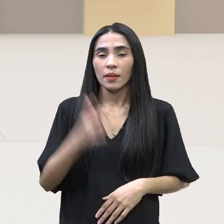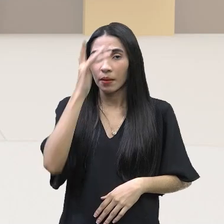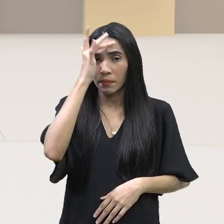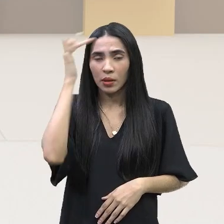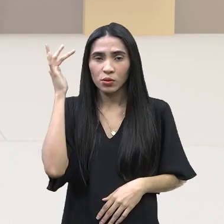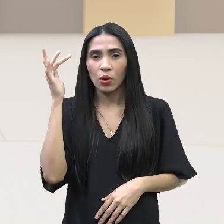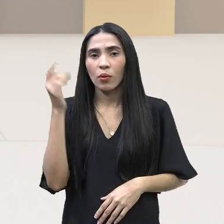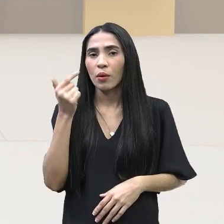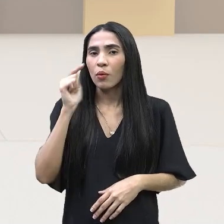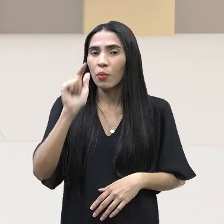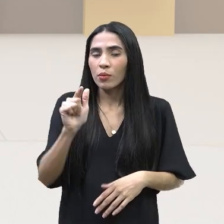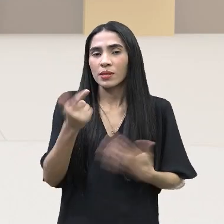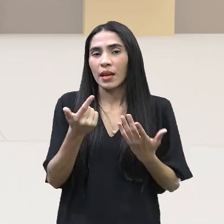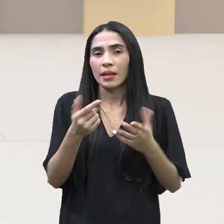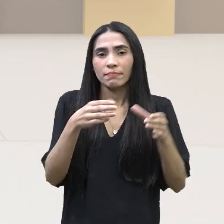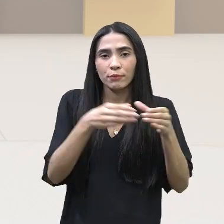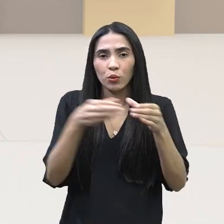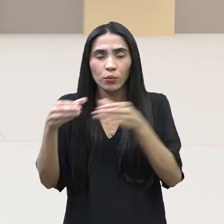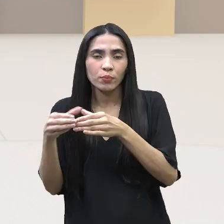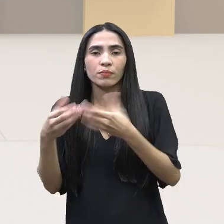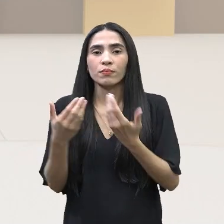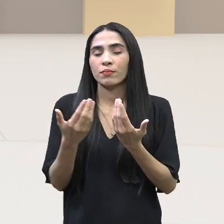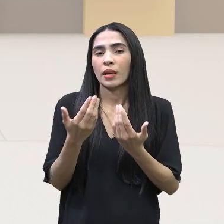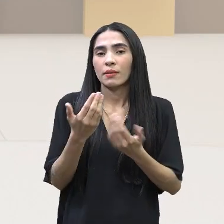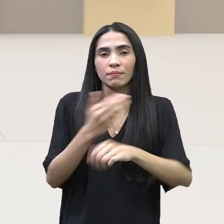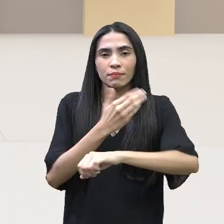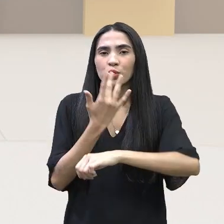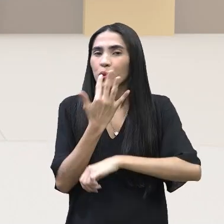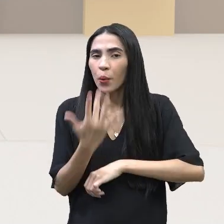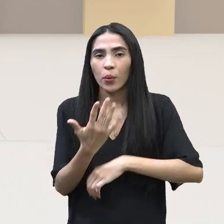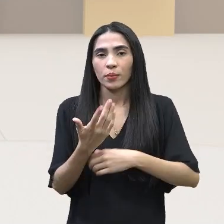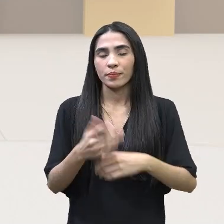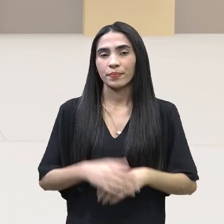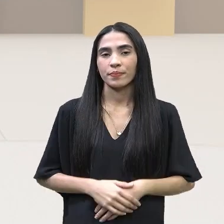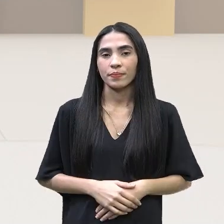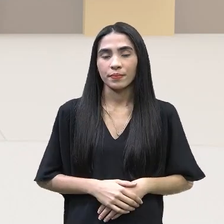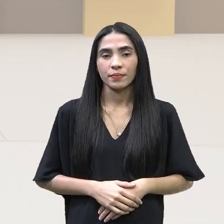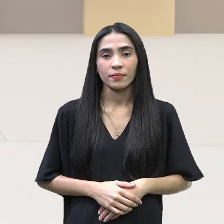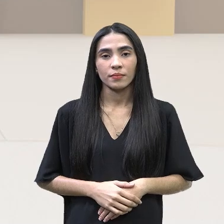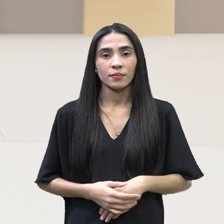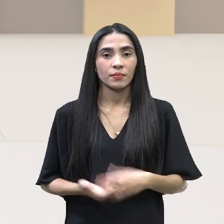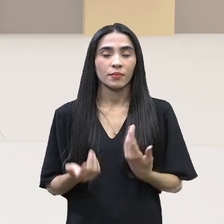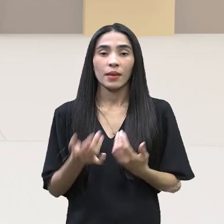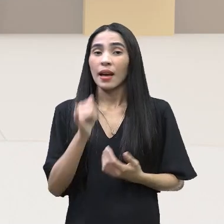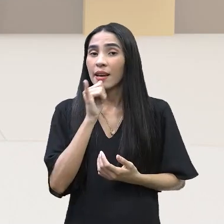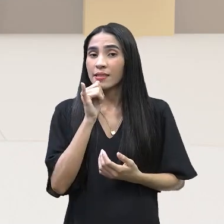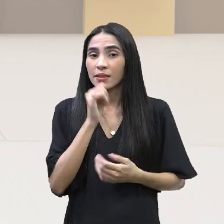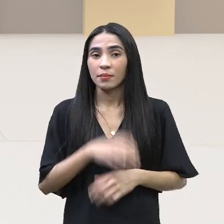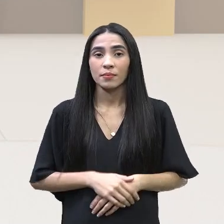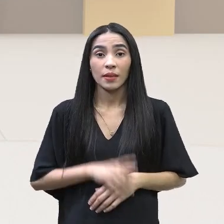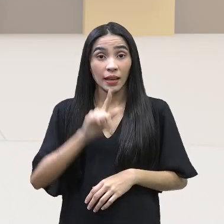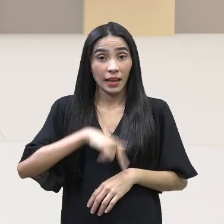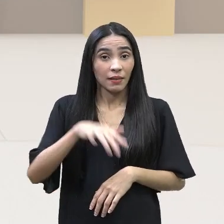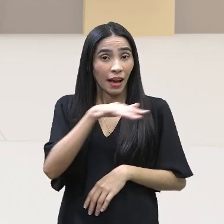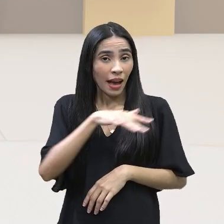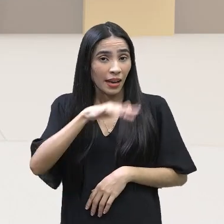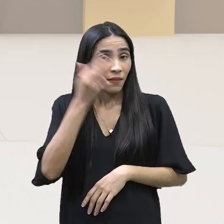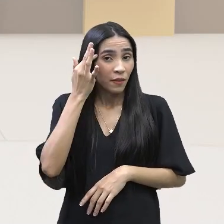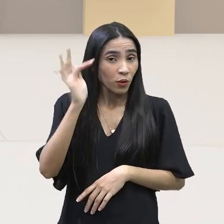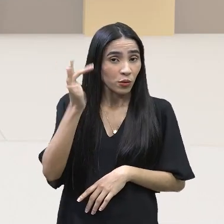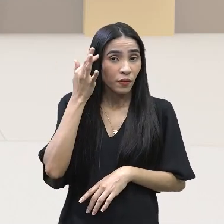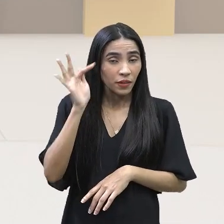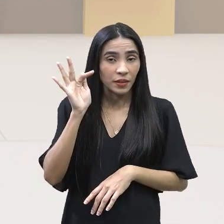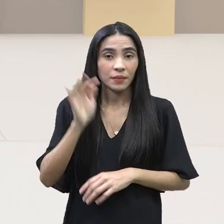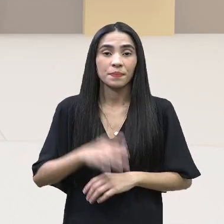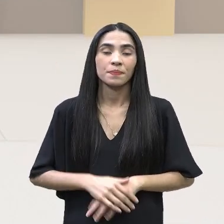classificação de cor. Perfeito? Então, é essa a ideia. No momento, olha só, isso é filosofia aqui, tá?